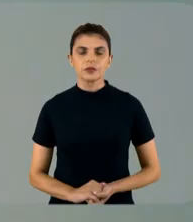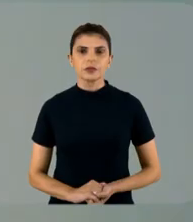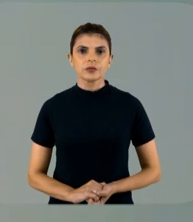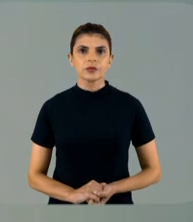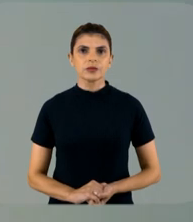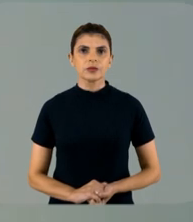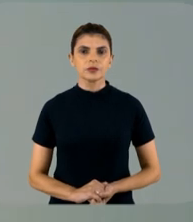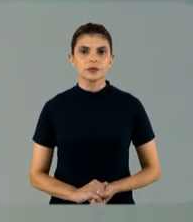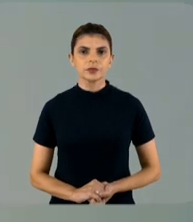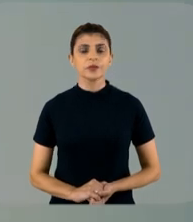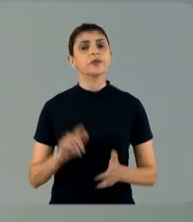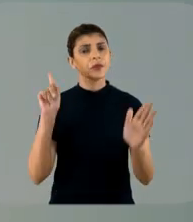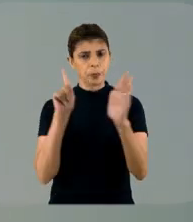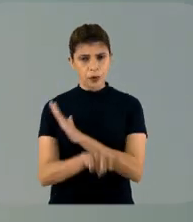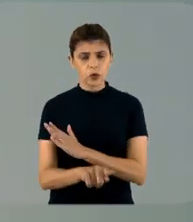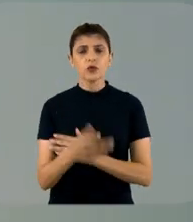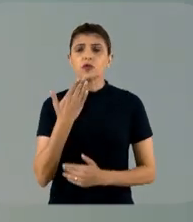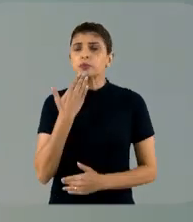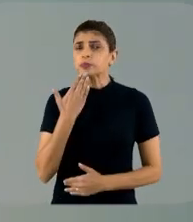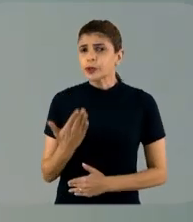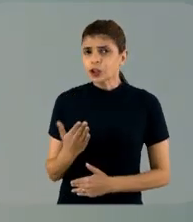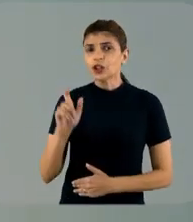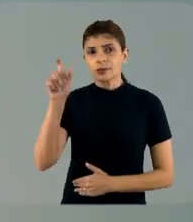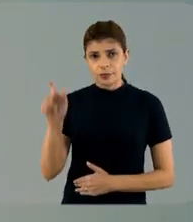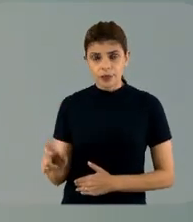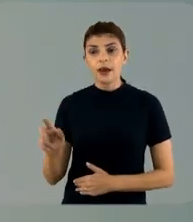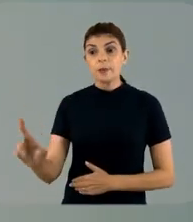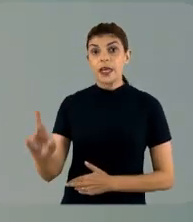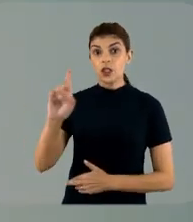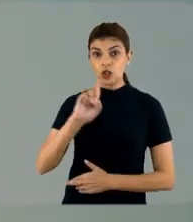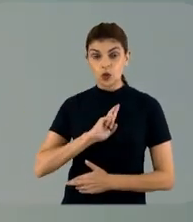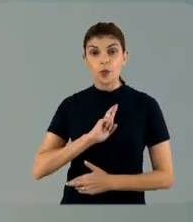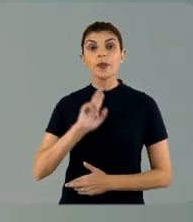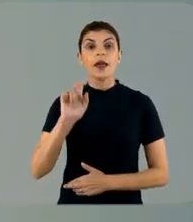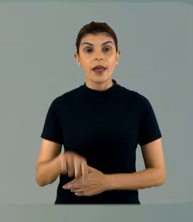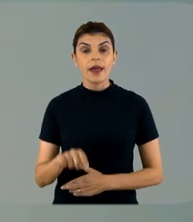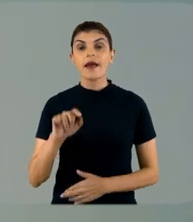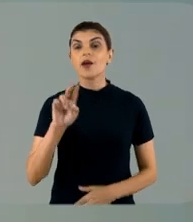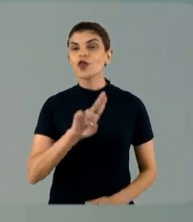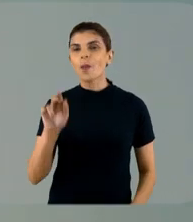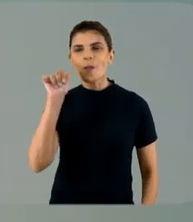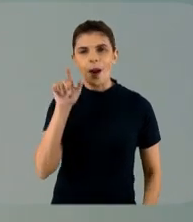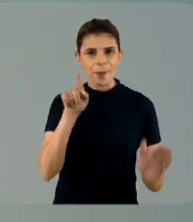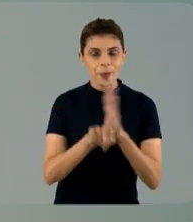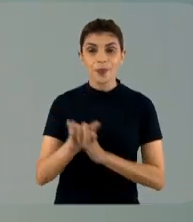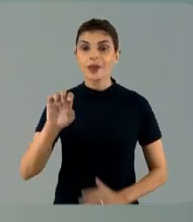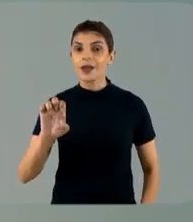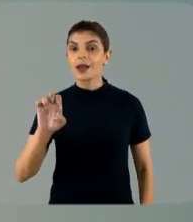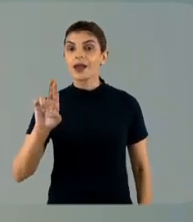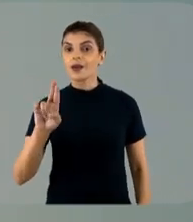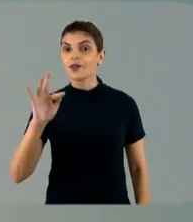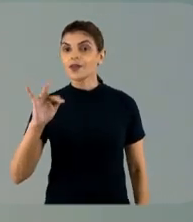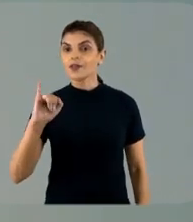A primeira pergunta, eu vou pedir então para a Roseli mesmo responder, ela é da Efigênia. Ela pergunta